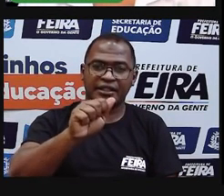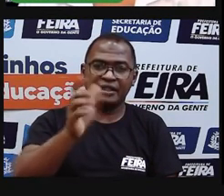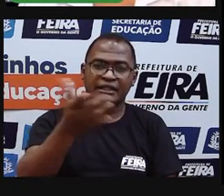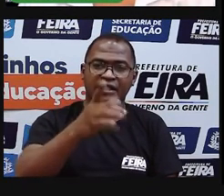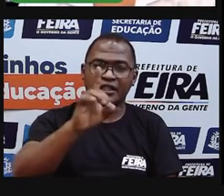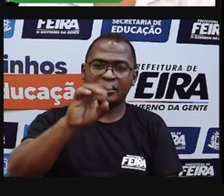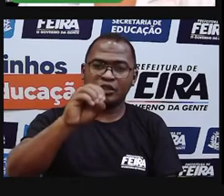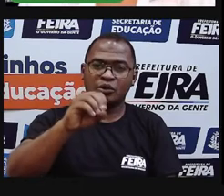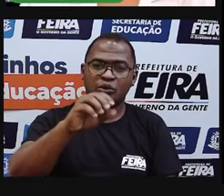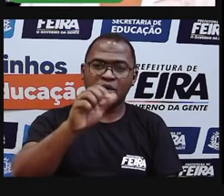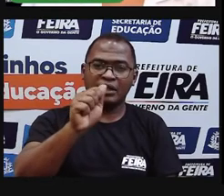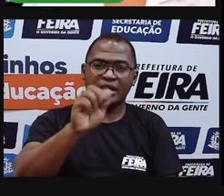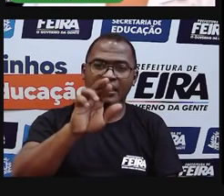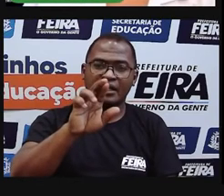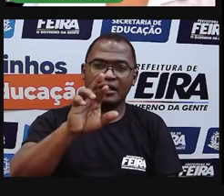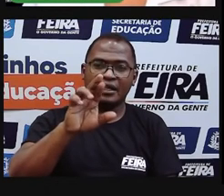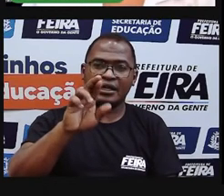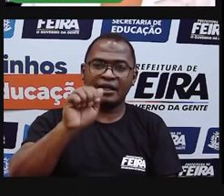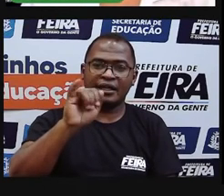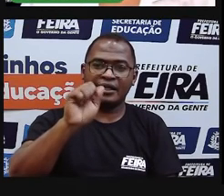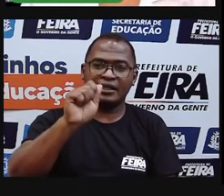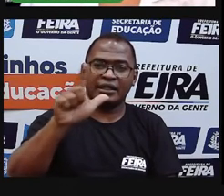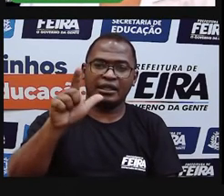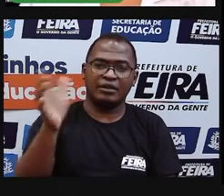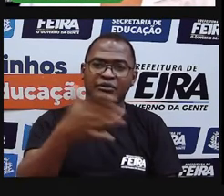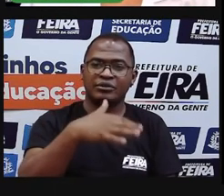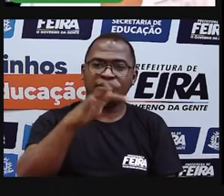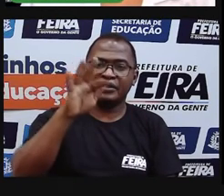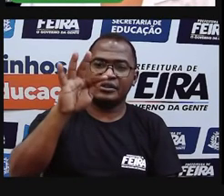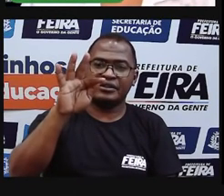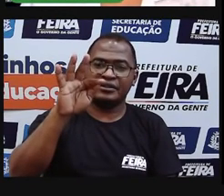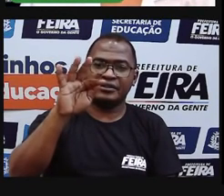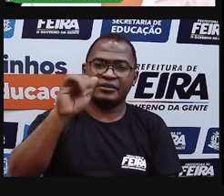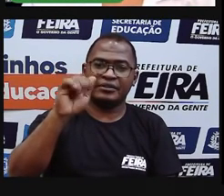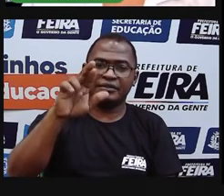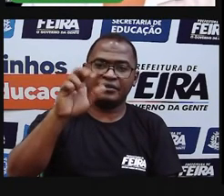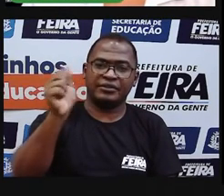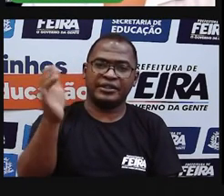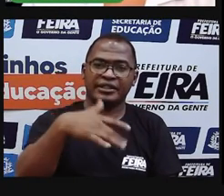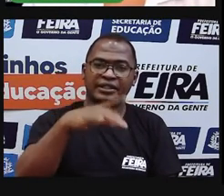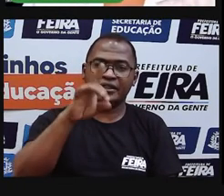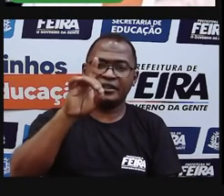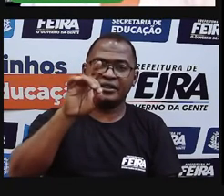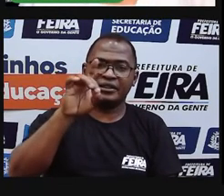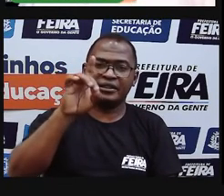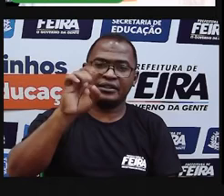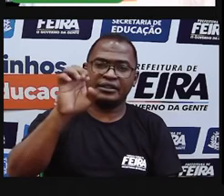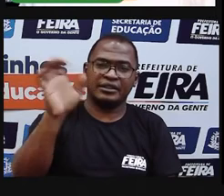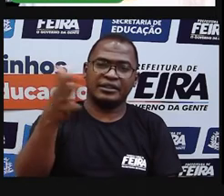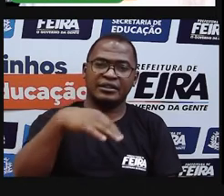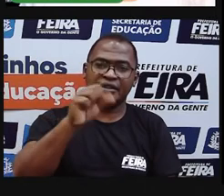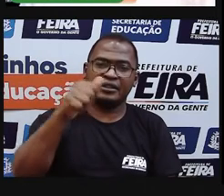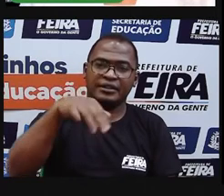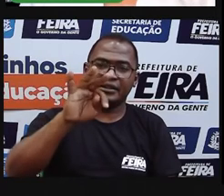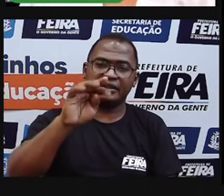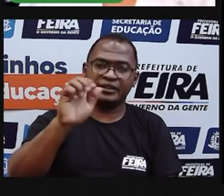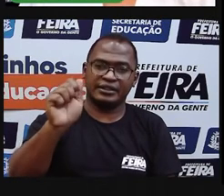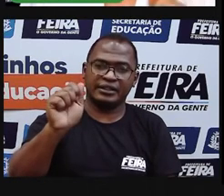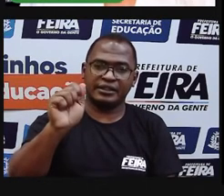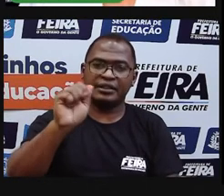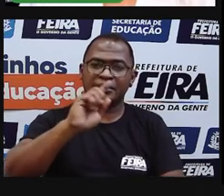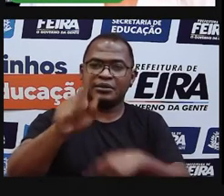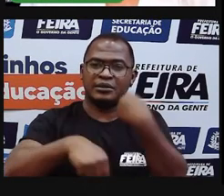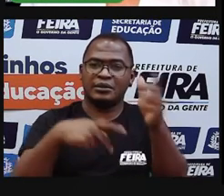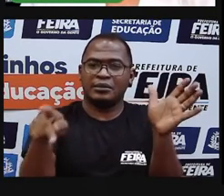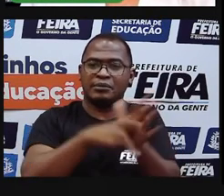Feira de Santana, com o território desmembrado de Cachoeira, constituídos pelas freguesias de São José